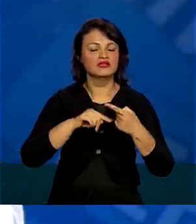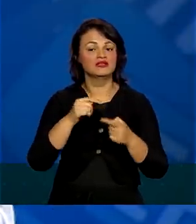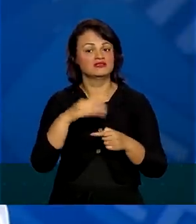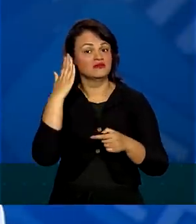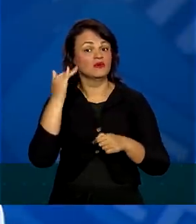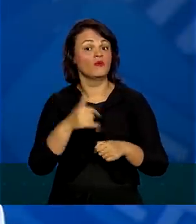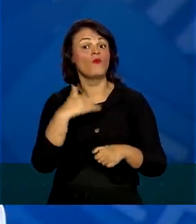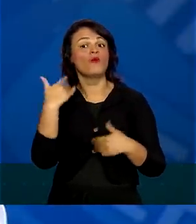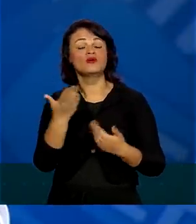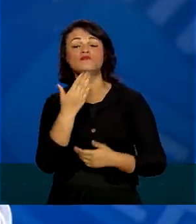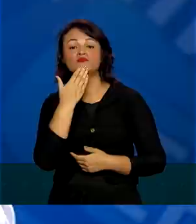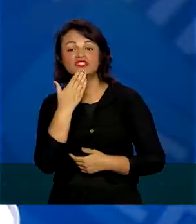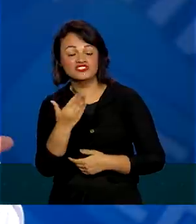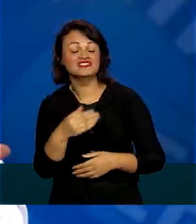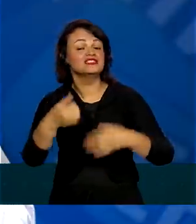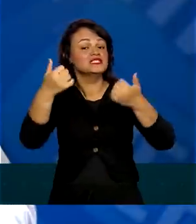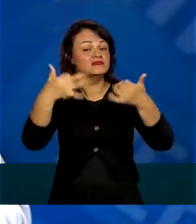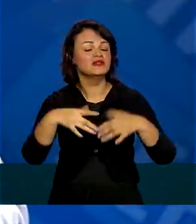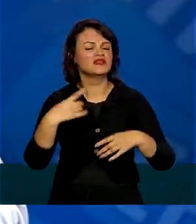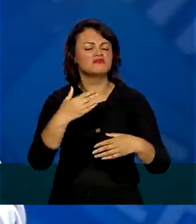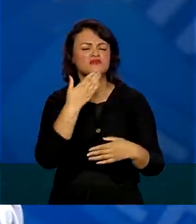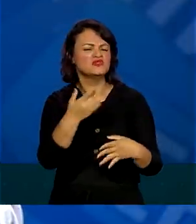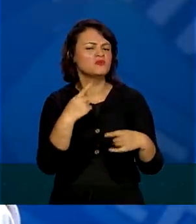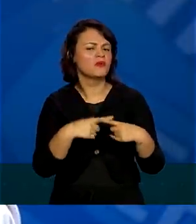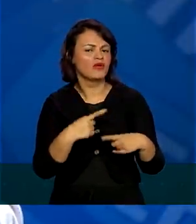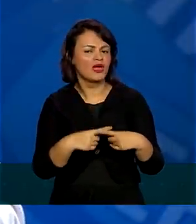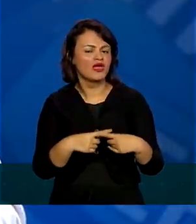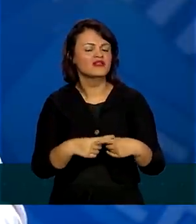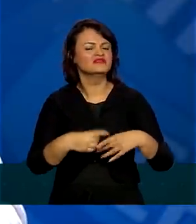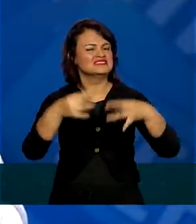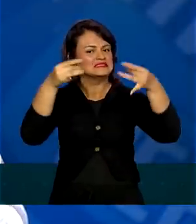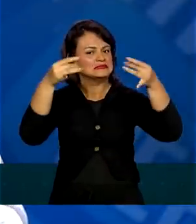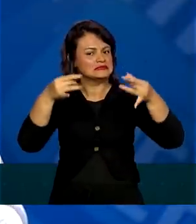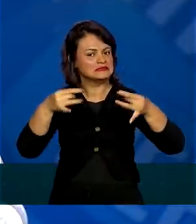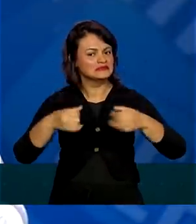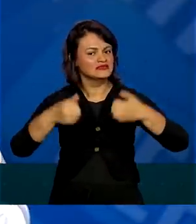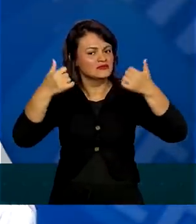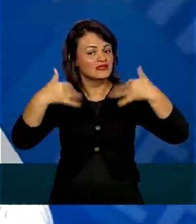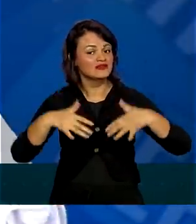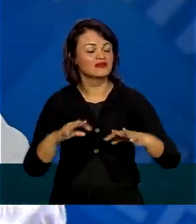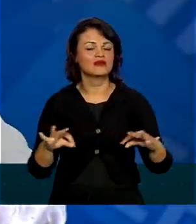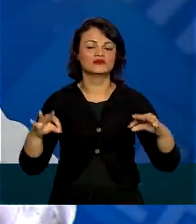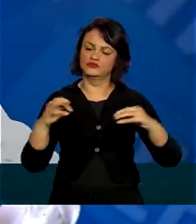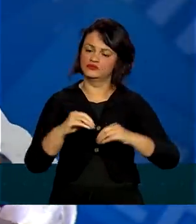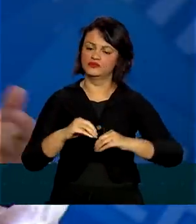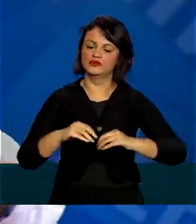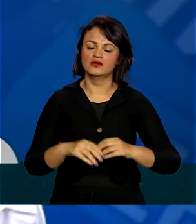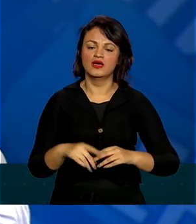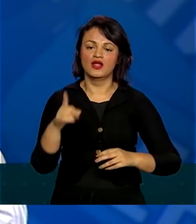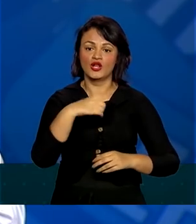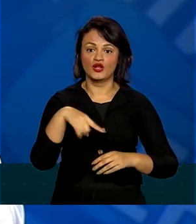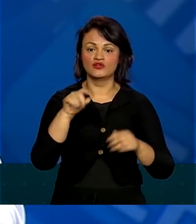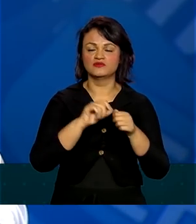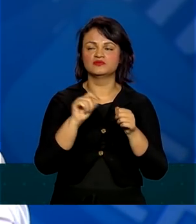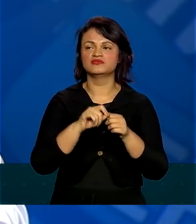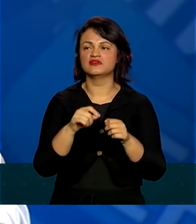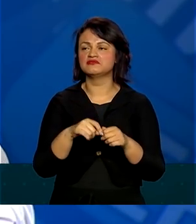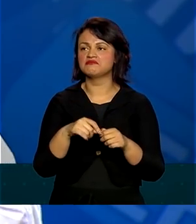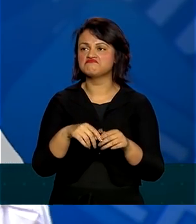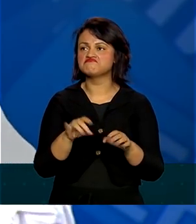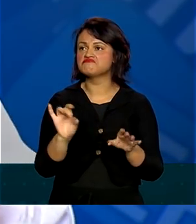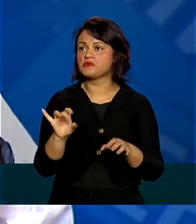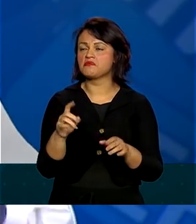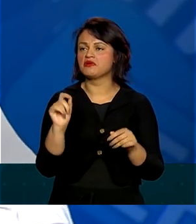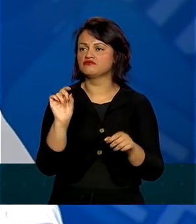solicitam, eles têm que dizer o porquê estão solicitando, colocarem todos os arrasoados. Não é uma coisa que a gente faça aleatoriamente.